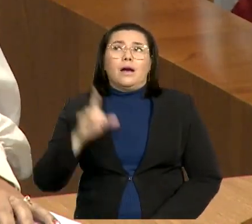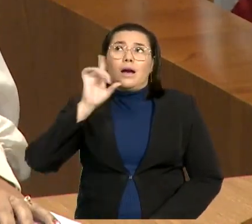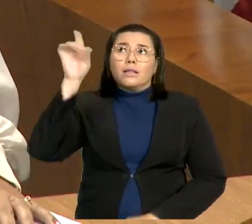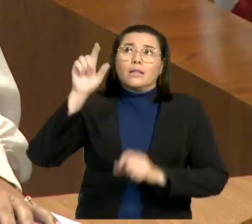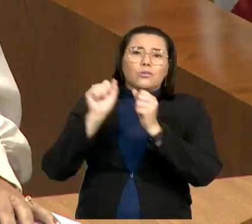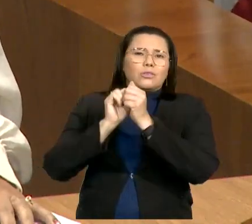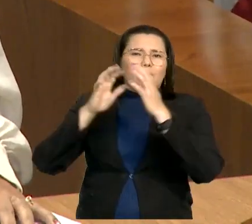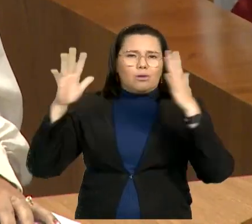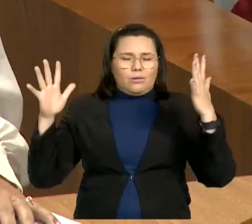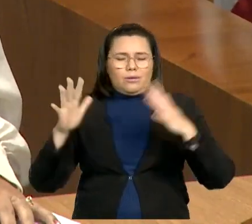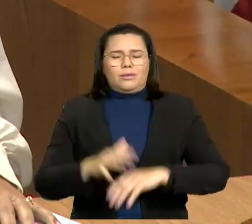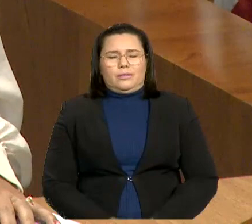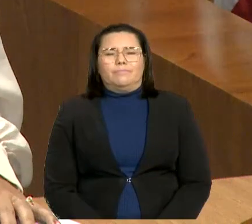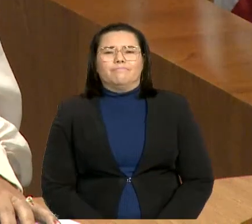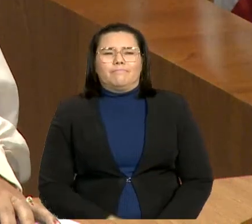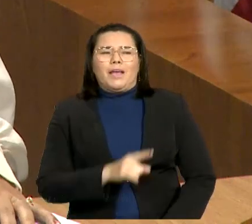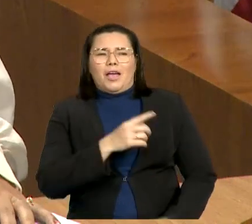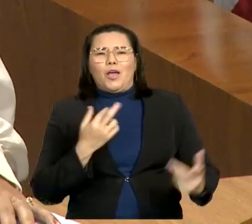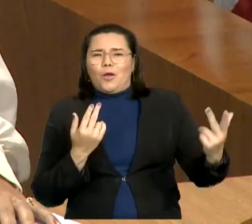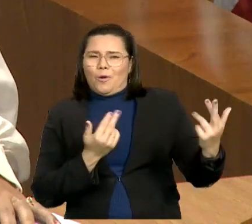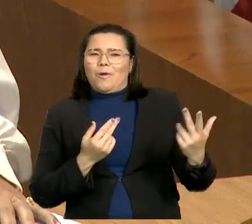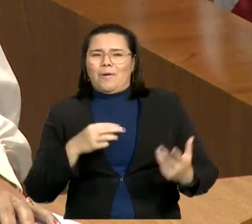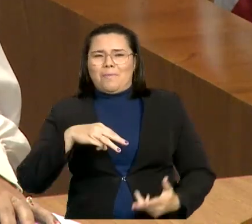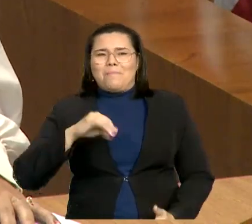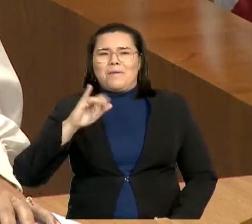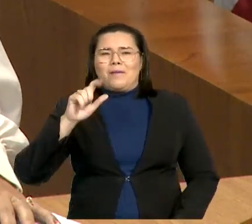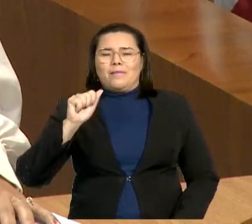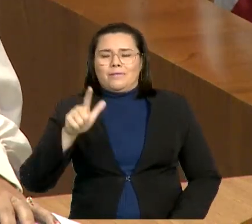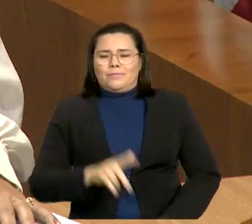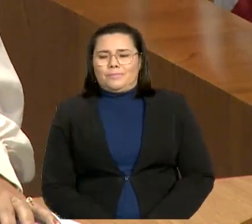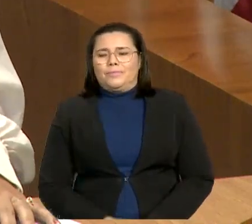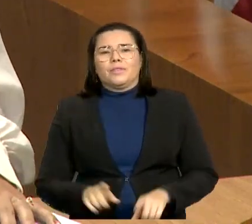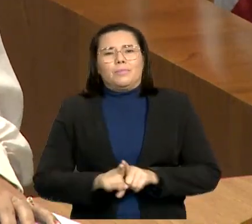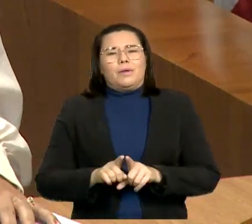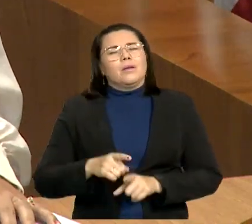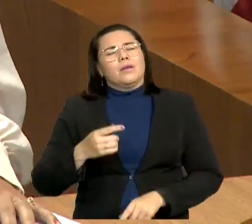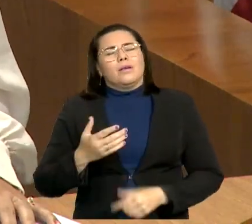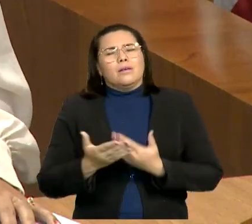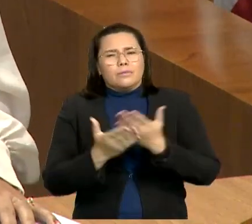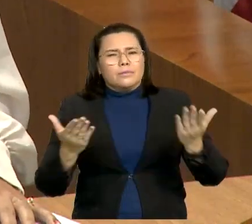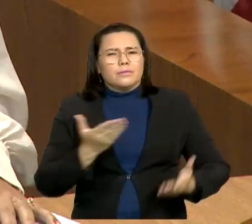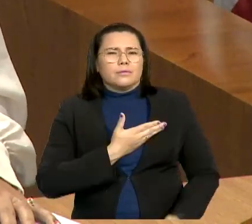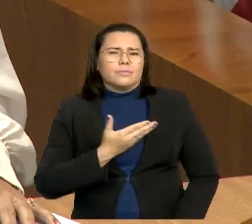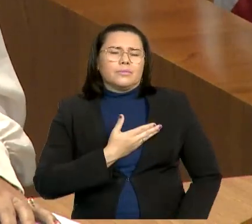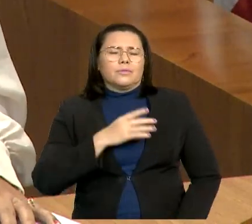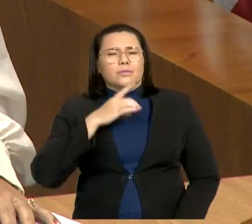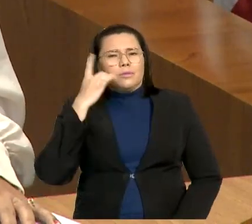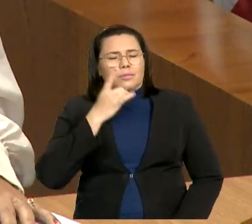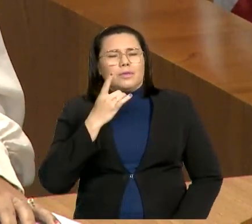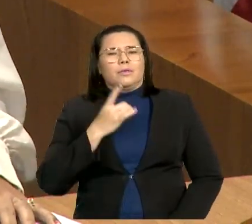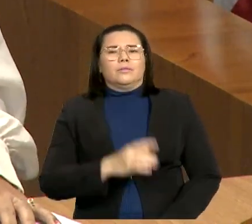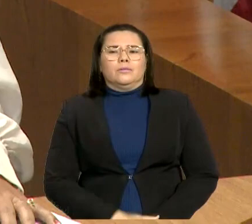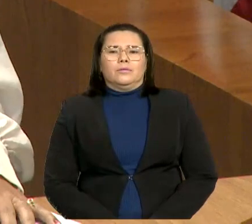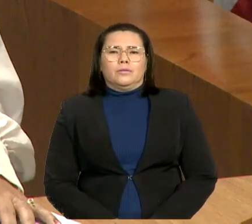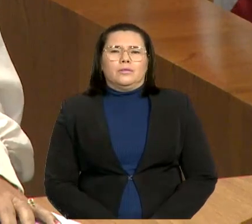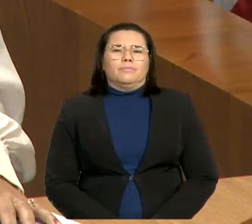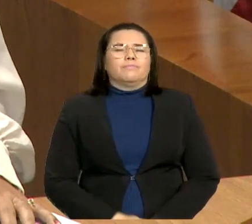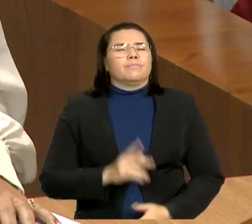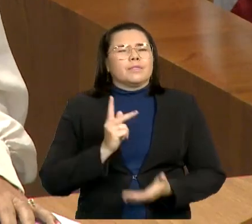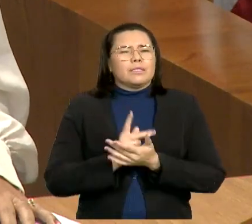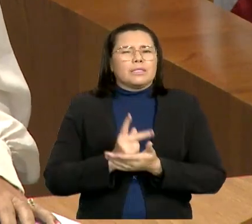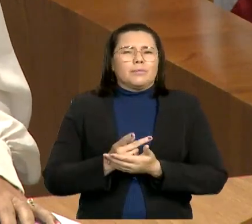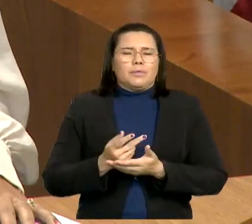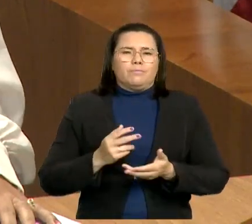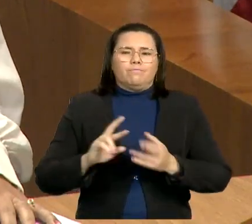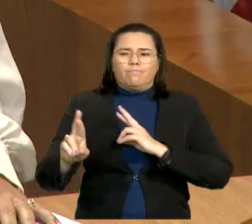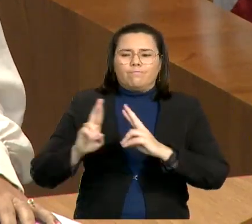Aos colegas, deputados e deputadas, pela amizade, parceria e troca de experiências. Muito obrigada,